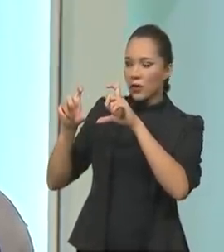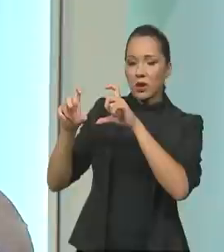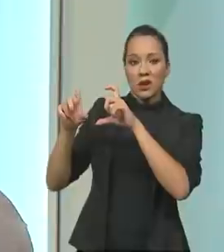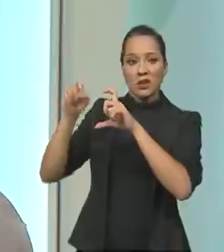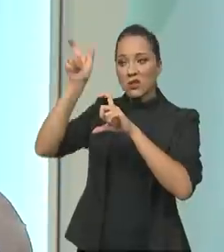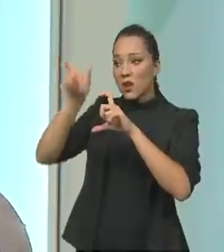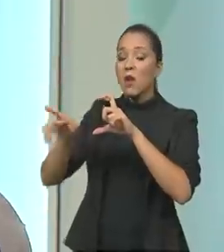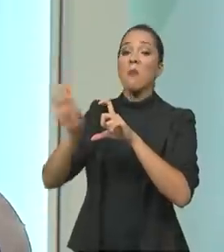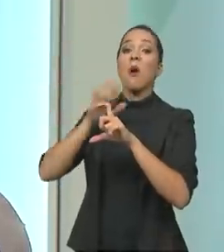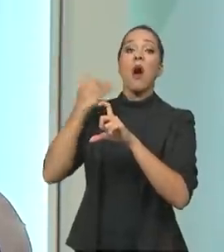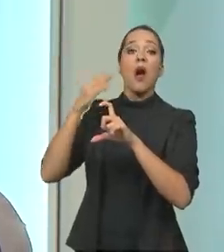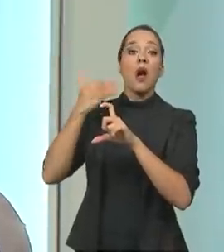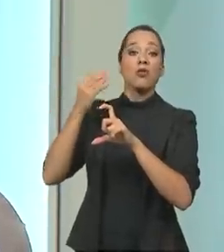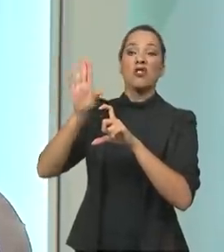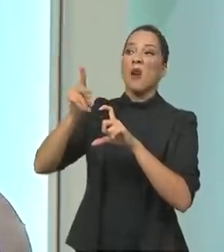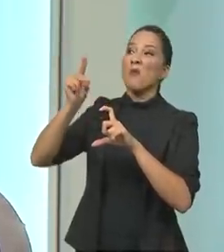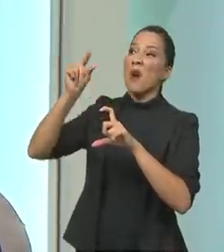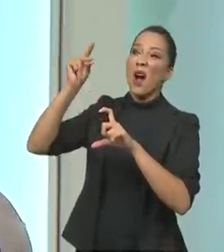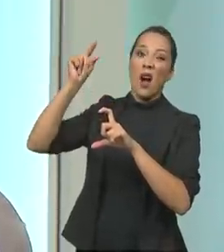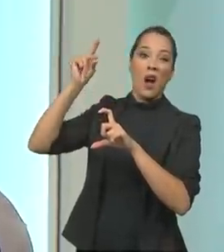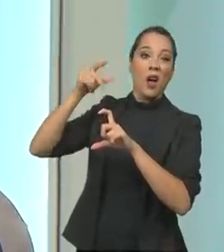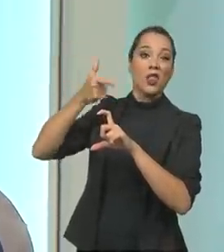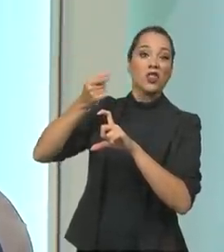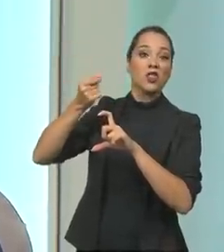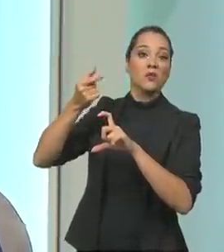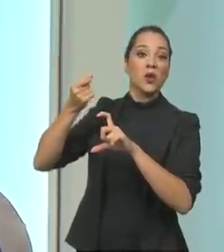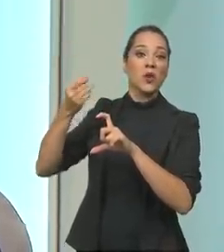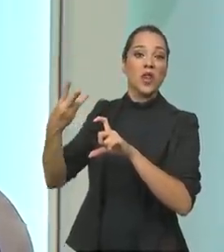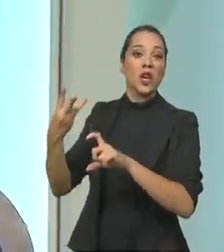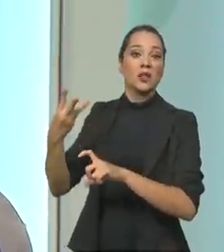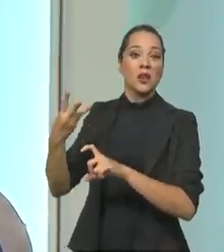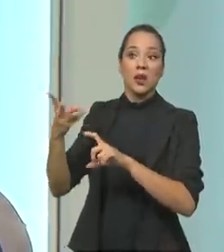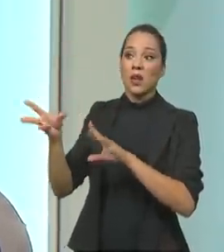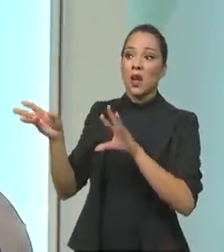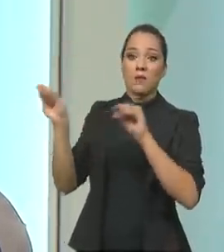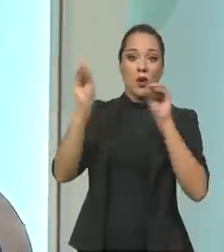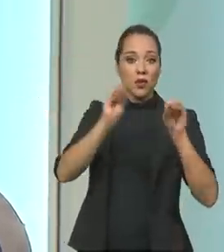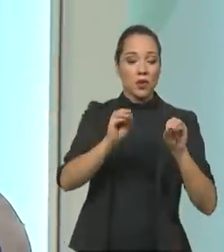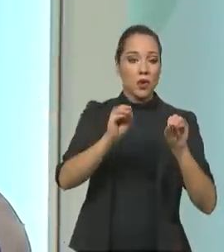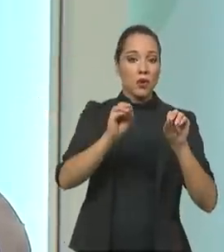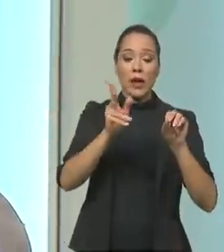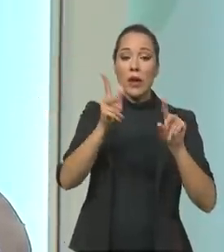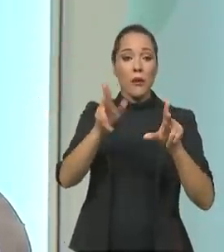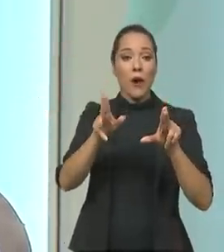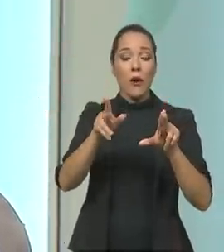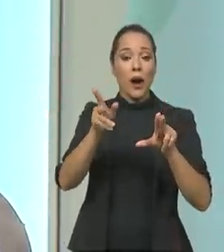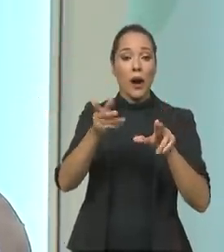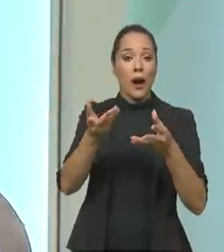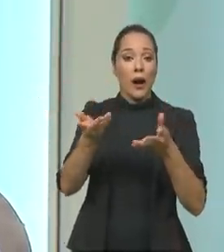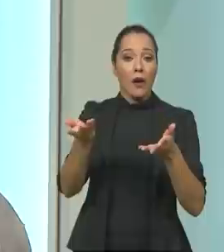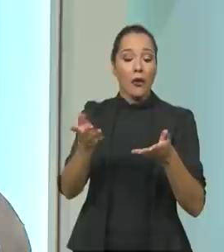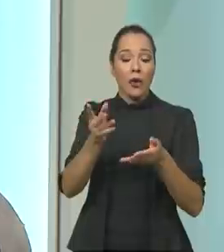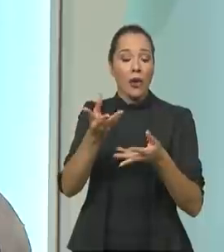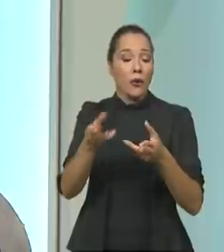que morreu em 2003 e ele postou como cena atual do Brasil em 2019.